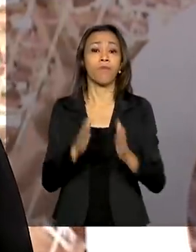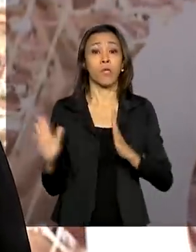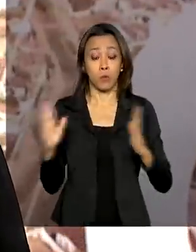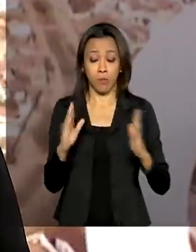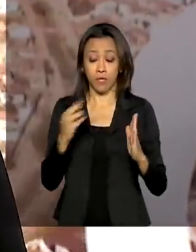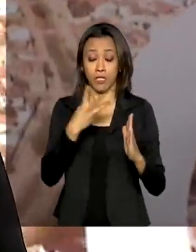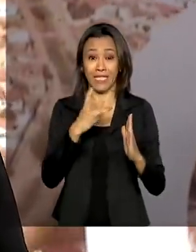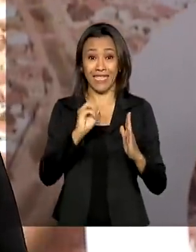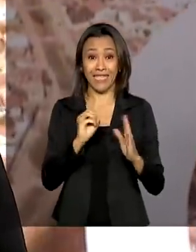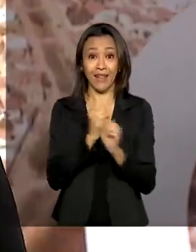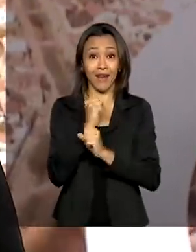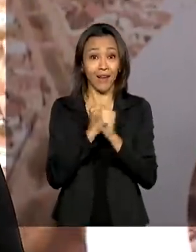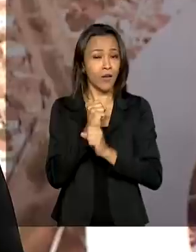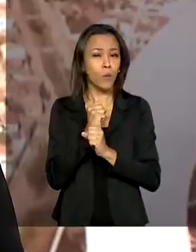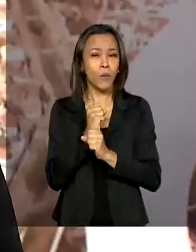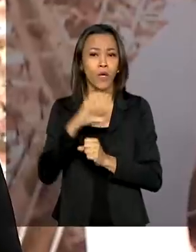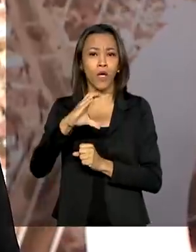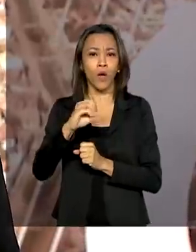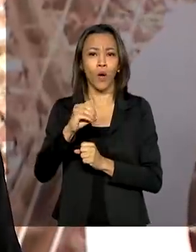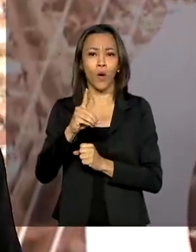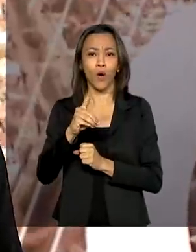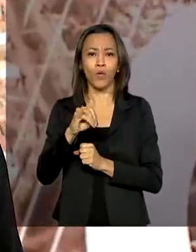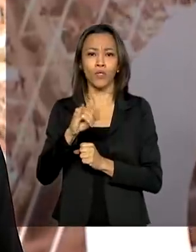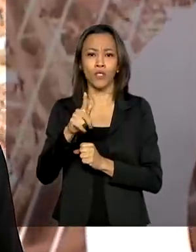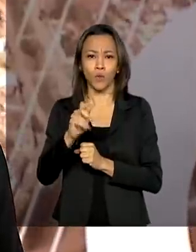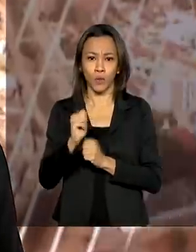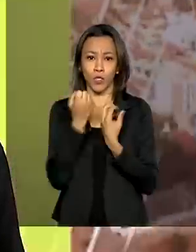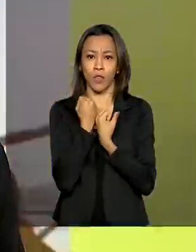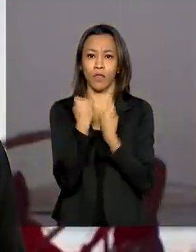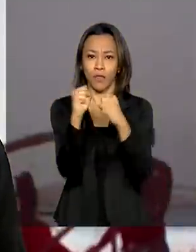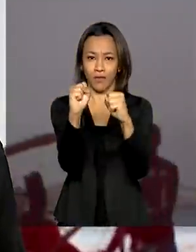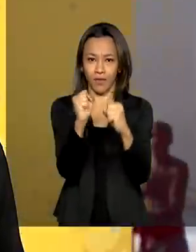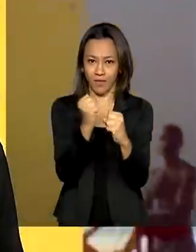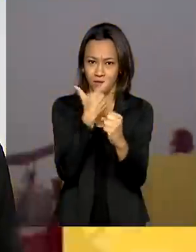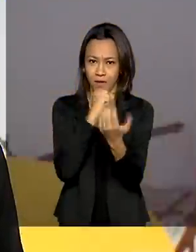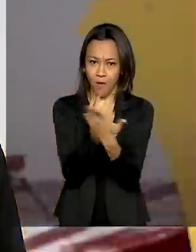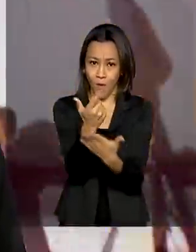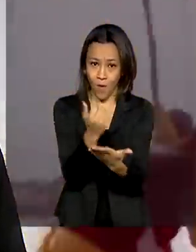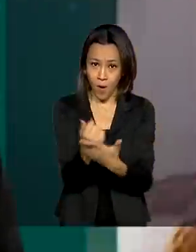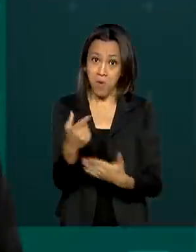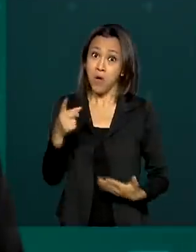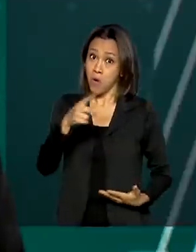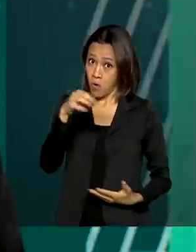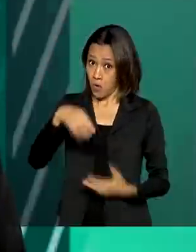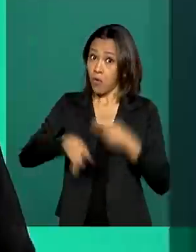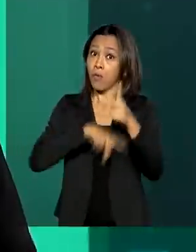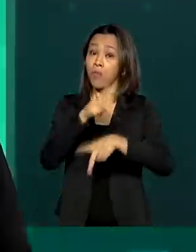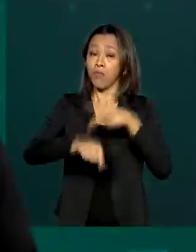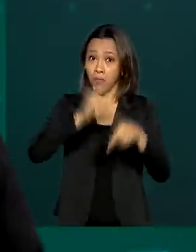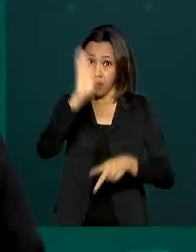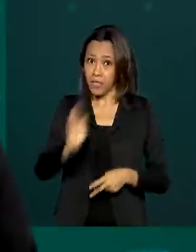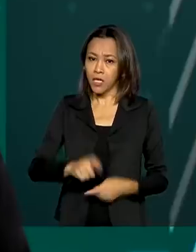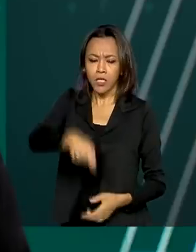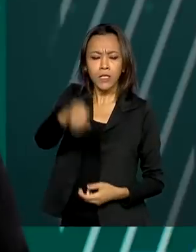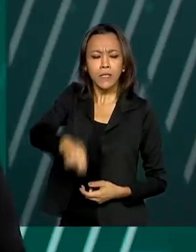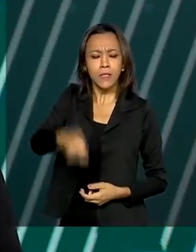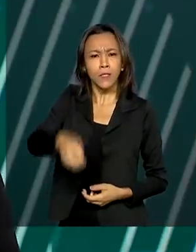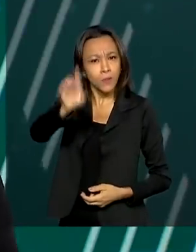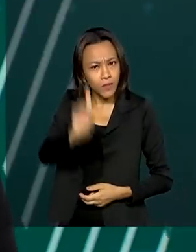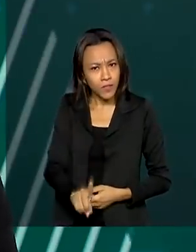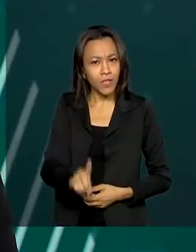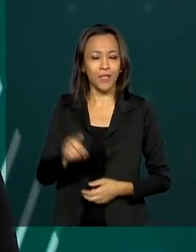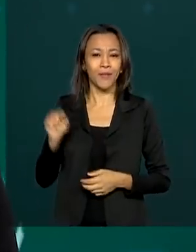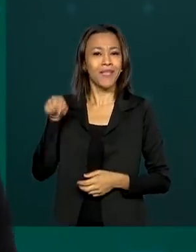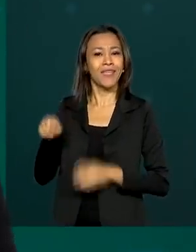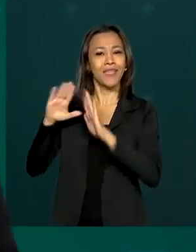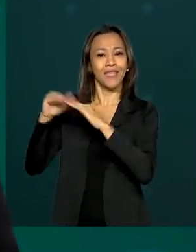anos do Código de Defesa do Consumidor, os brasileiros aprenderam a exigir seus direitos. E a Escola Nacional de Defesa do